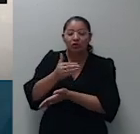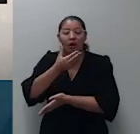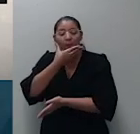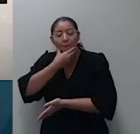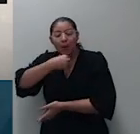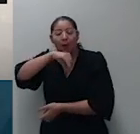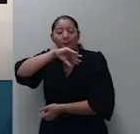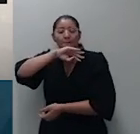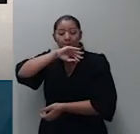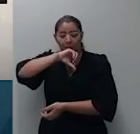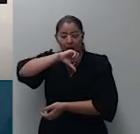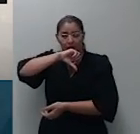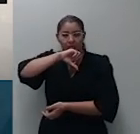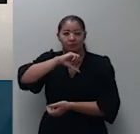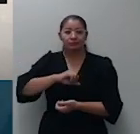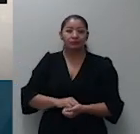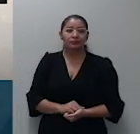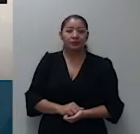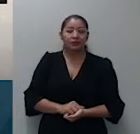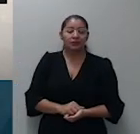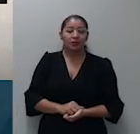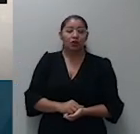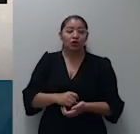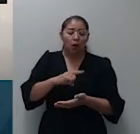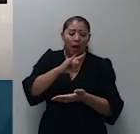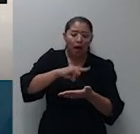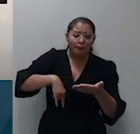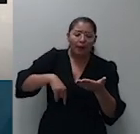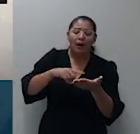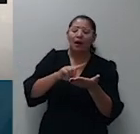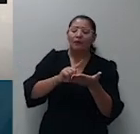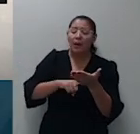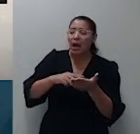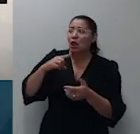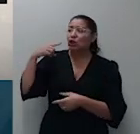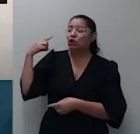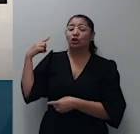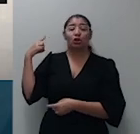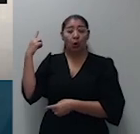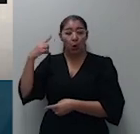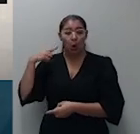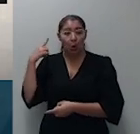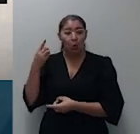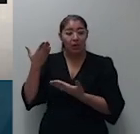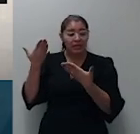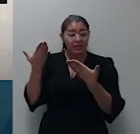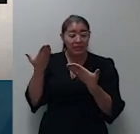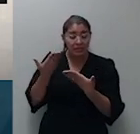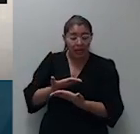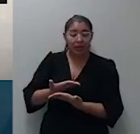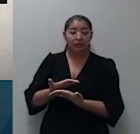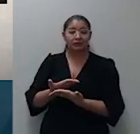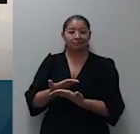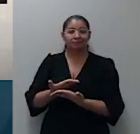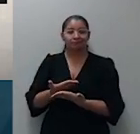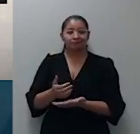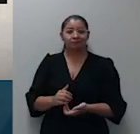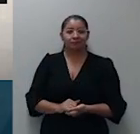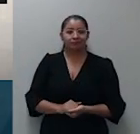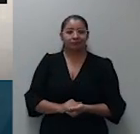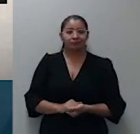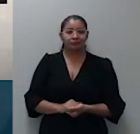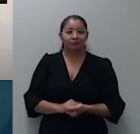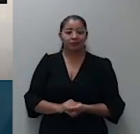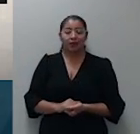contrato de honorários advocatícios foi celebrado quando o inventário já se aproximava do